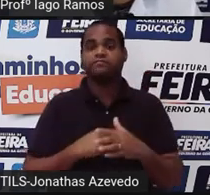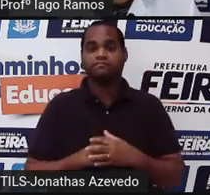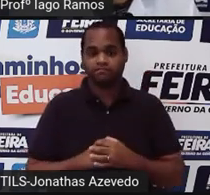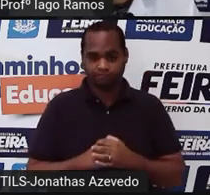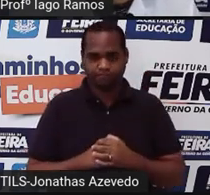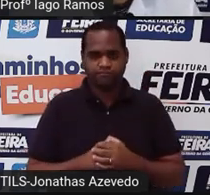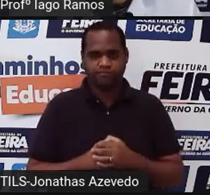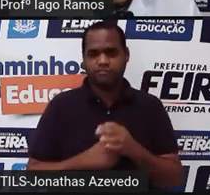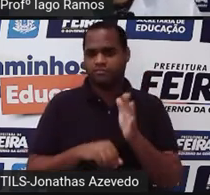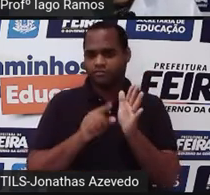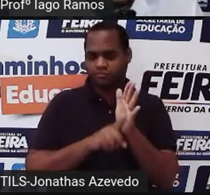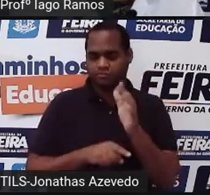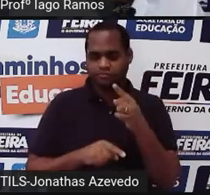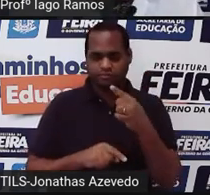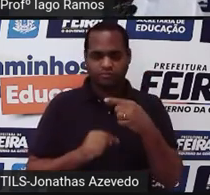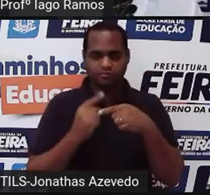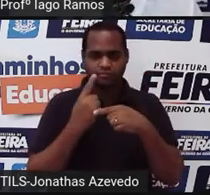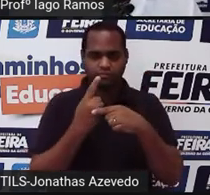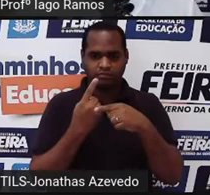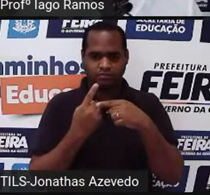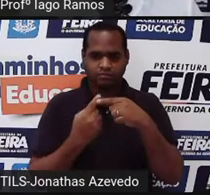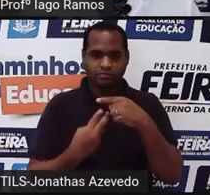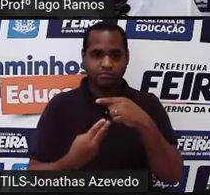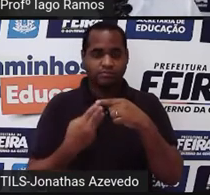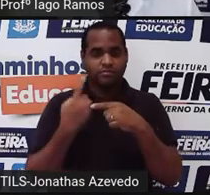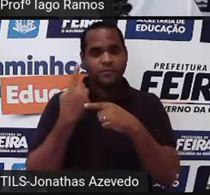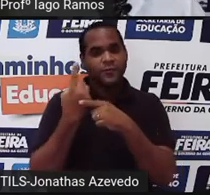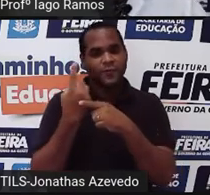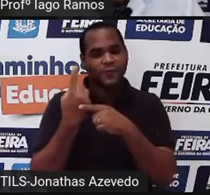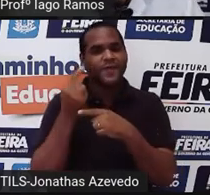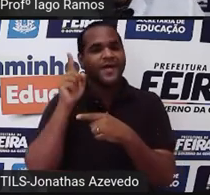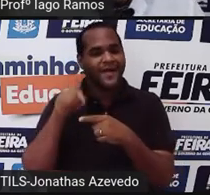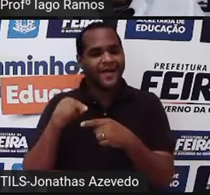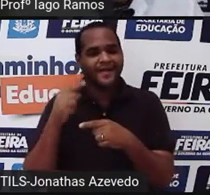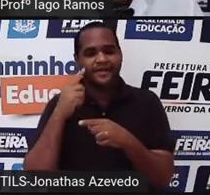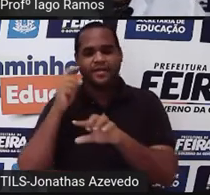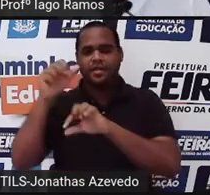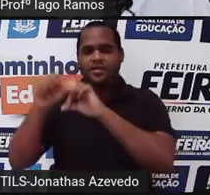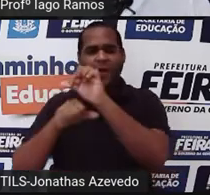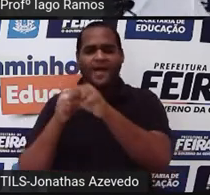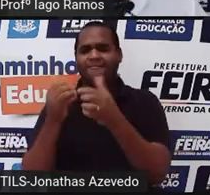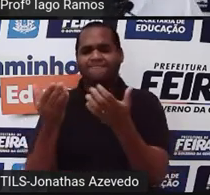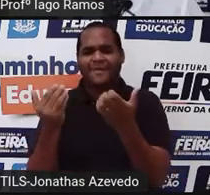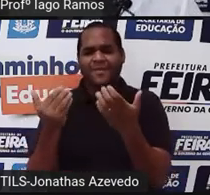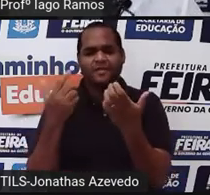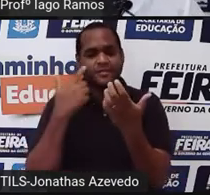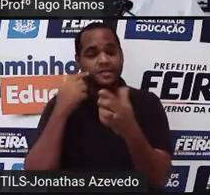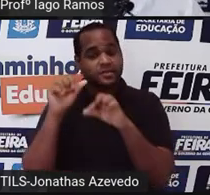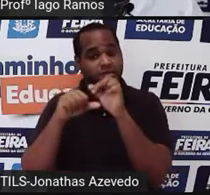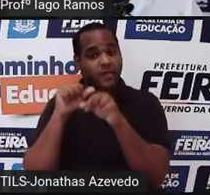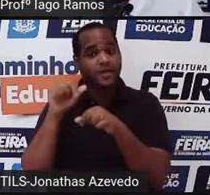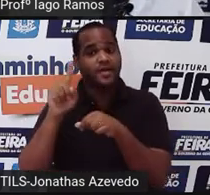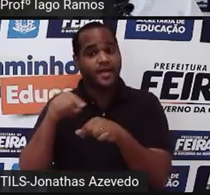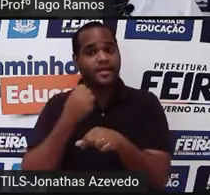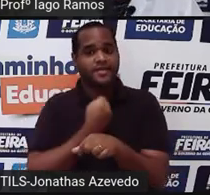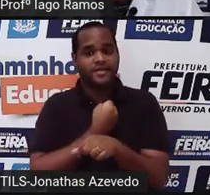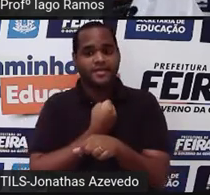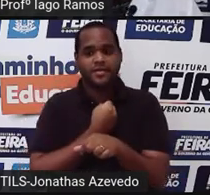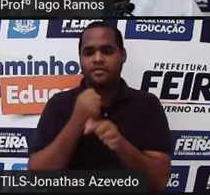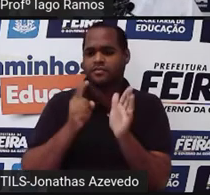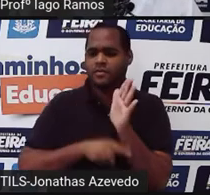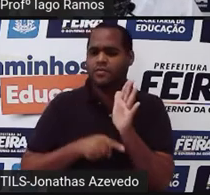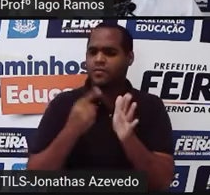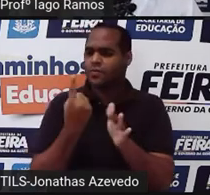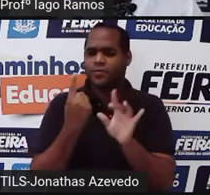menos um terço. Porque o expoente um, né, grita pra nós assim, ó. Escreve esse númerozinho aí de baixo apenas